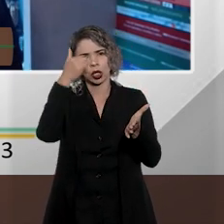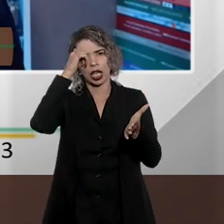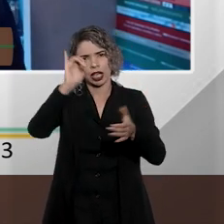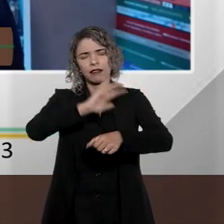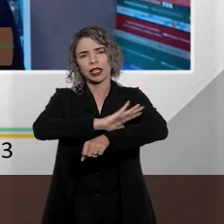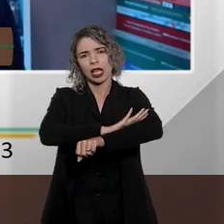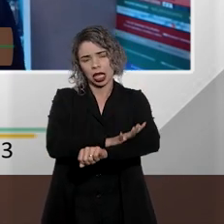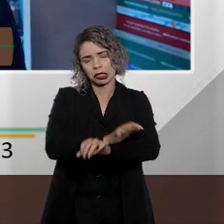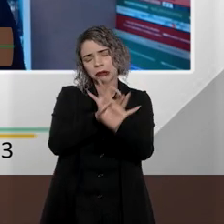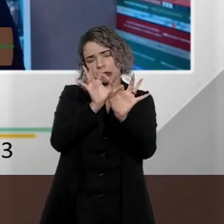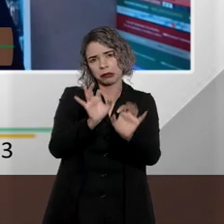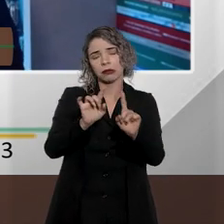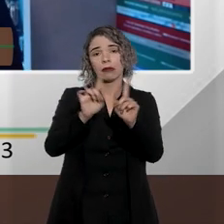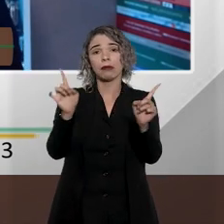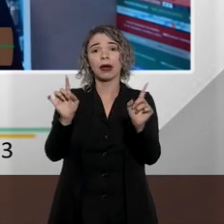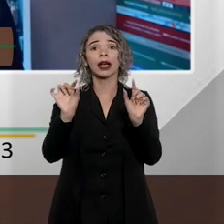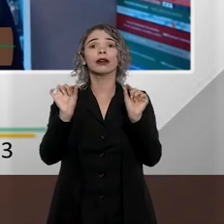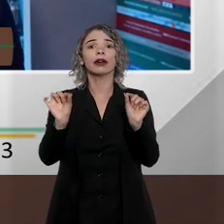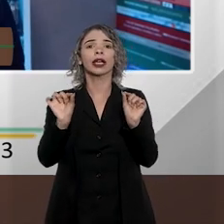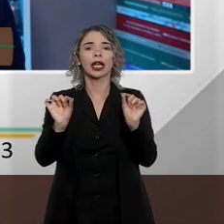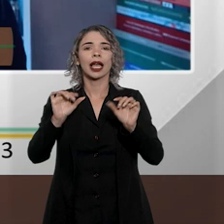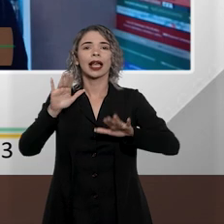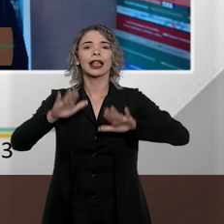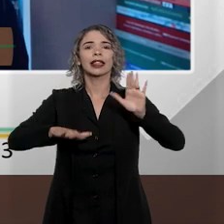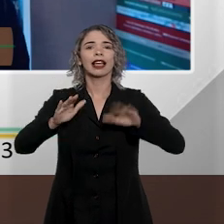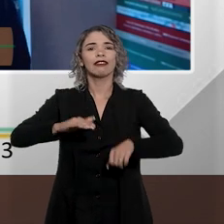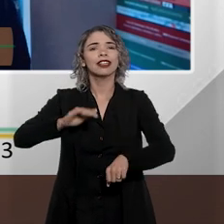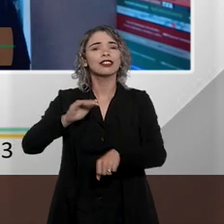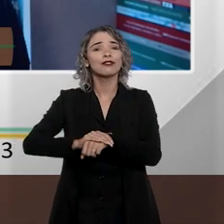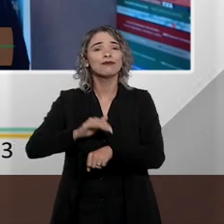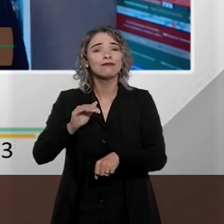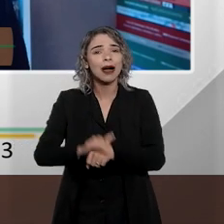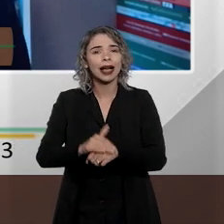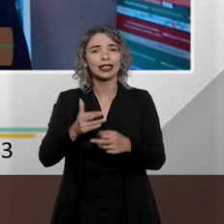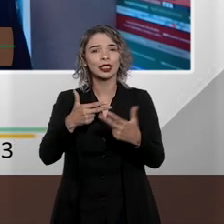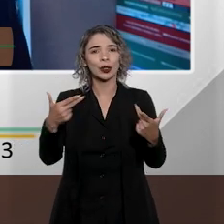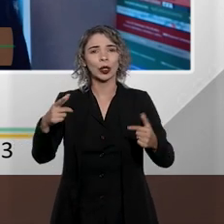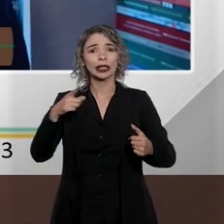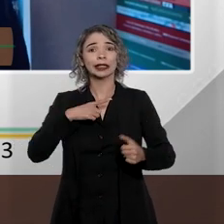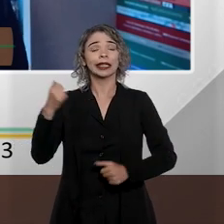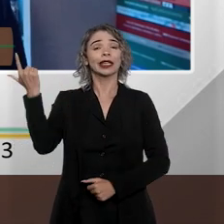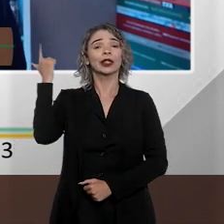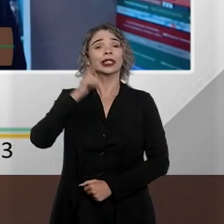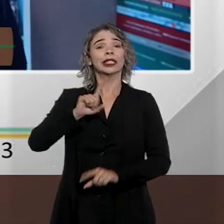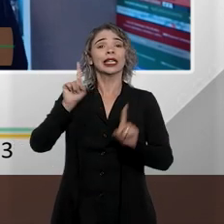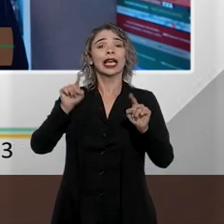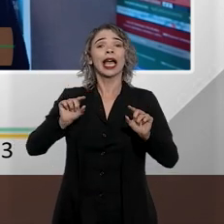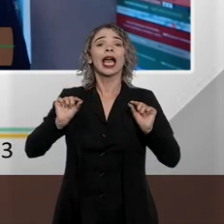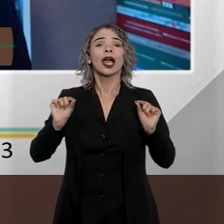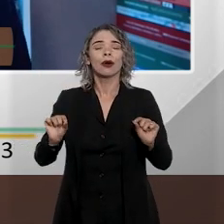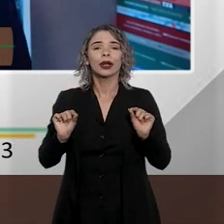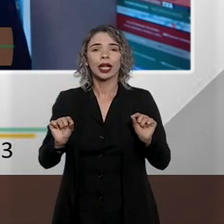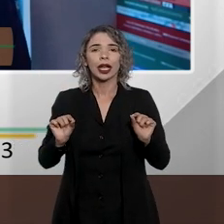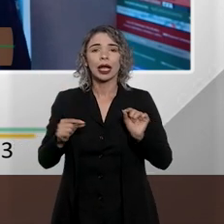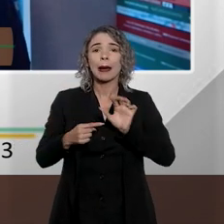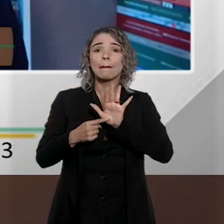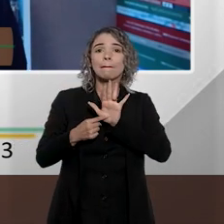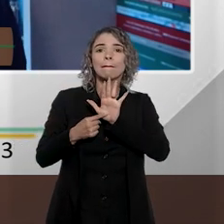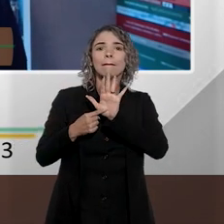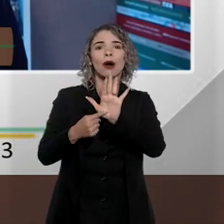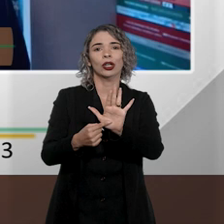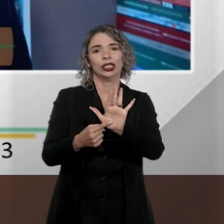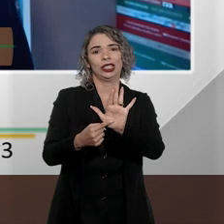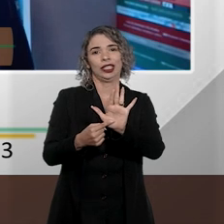E acho que, nas últimas décadas, talvez o que mais se tenha conseguido é conseguir expor